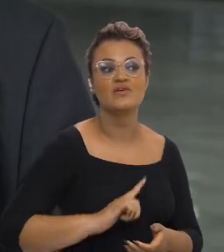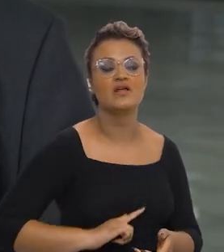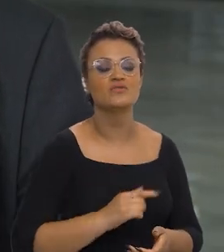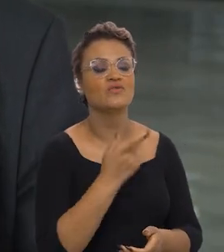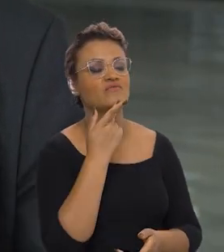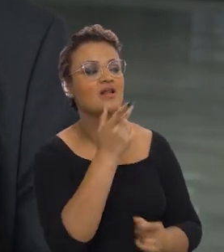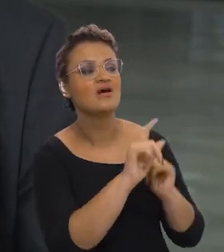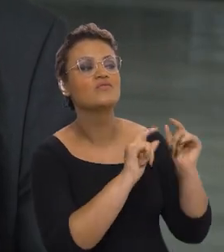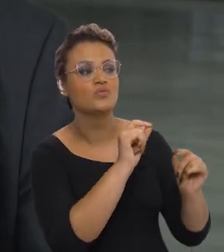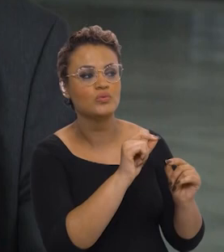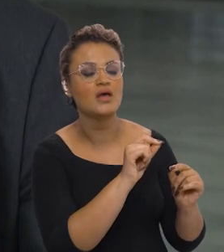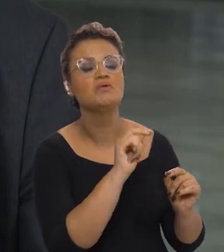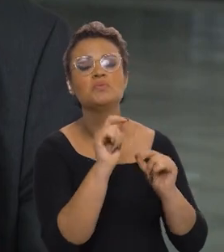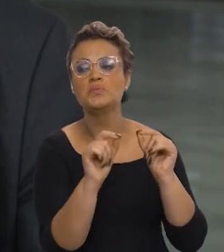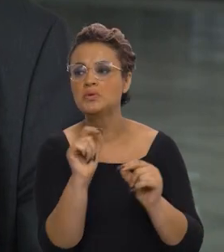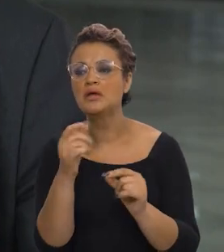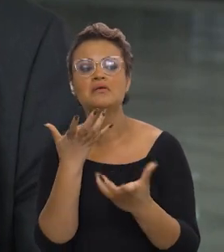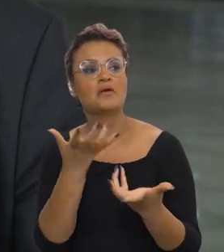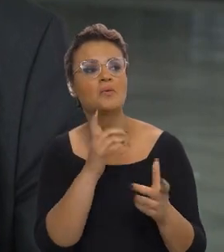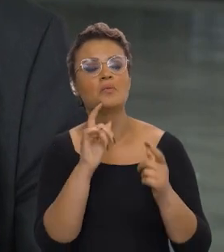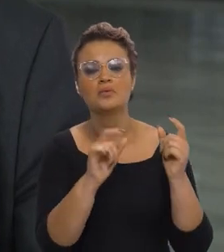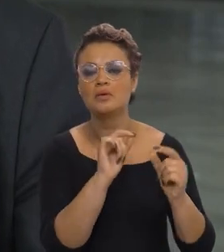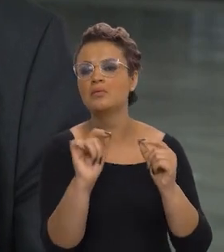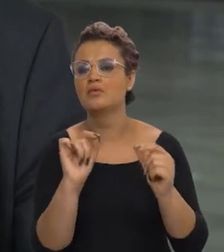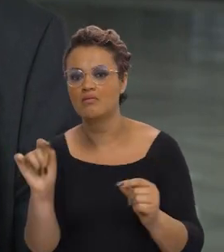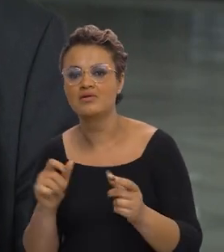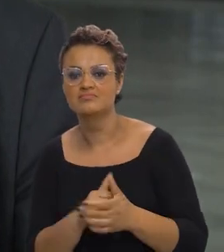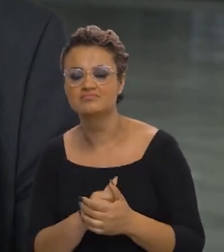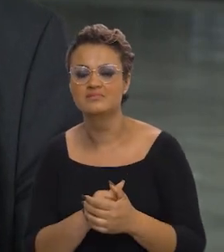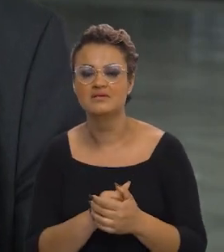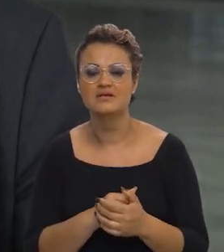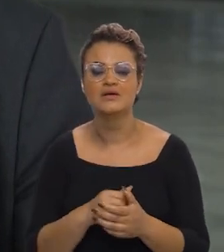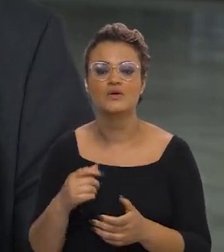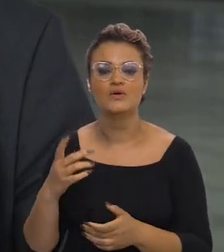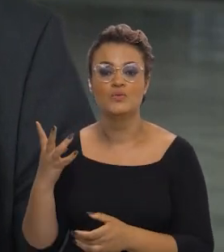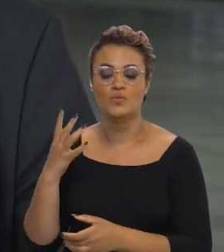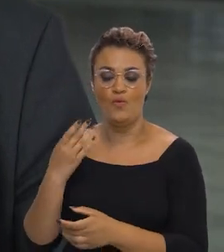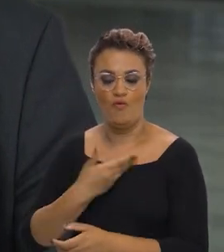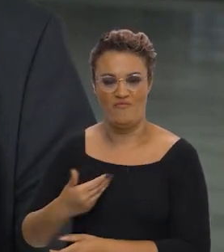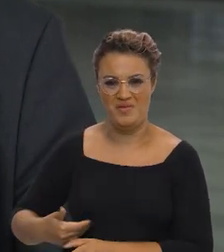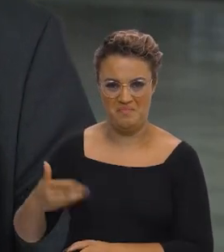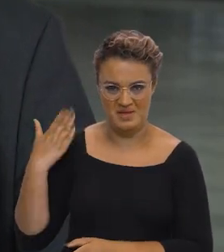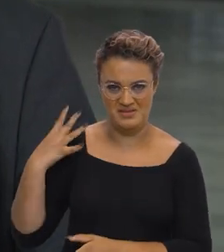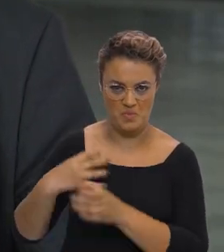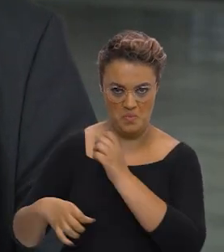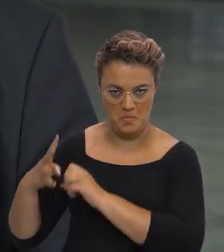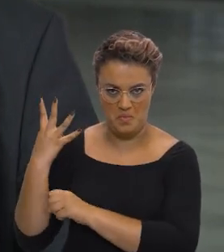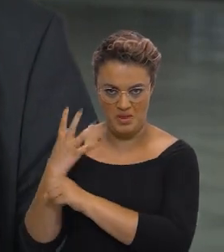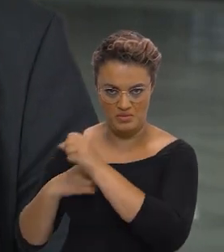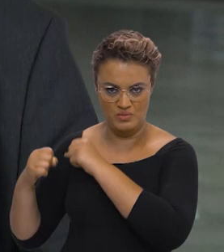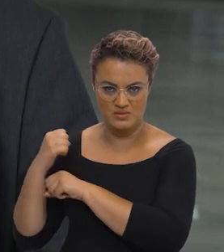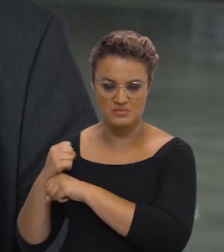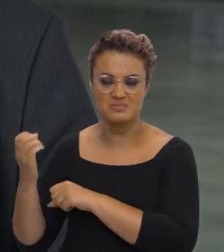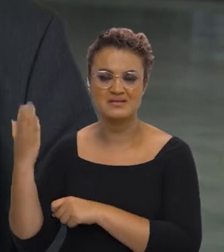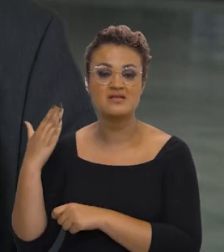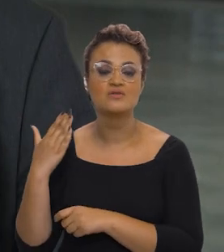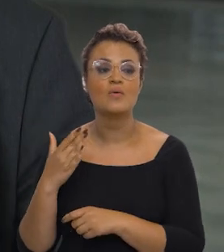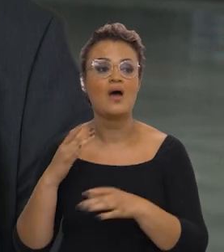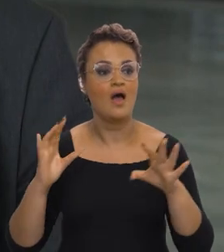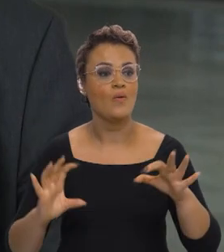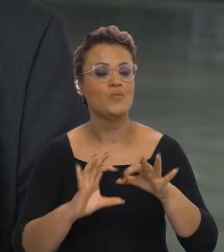governadores. A gente passou um longo período, aí principalmente no último governo, onde